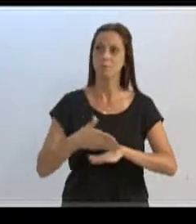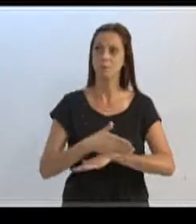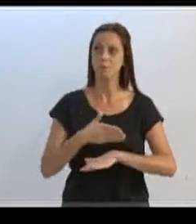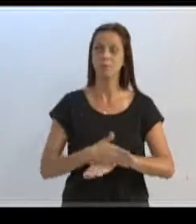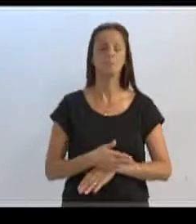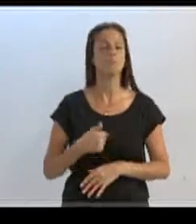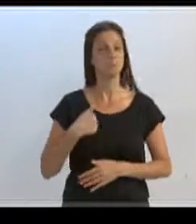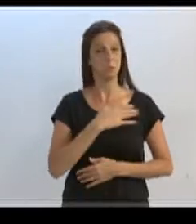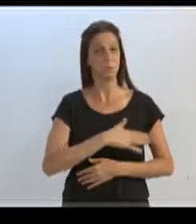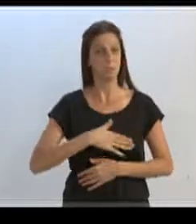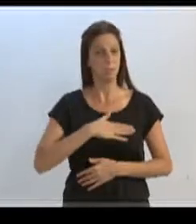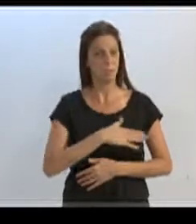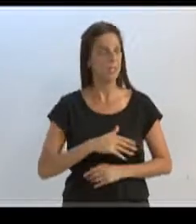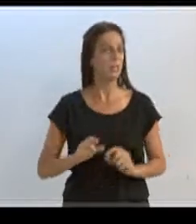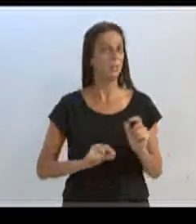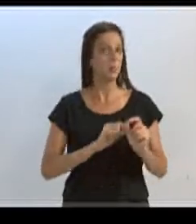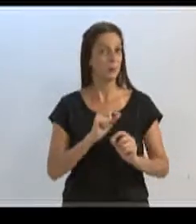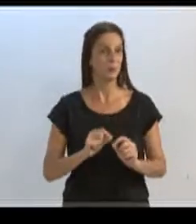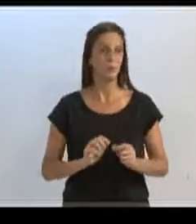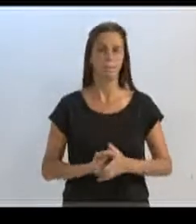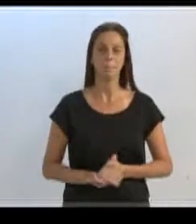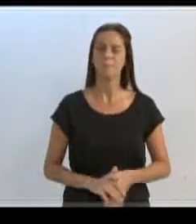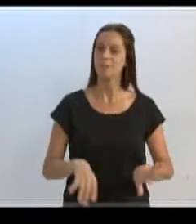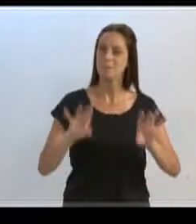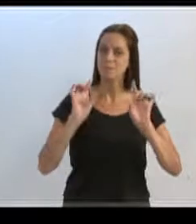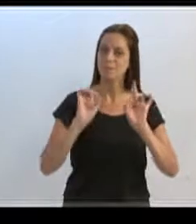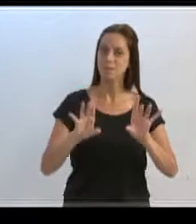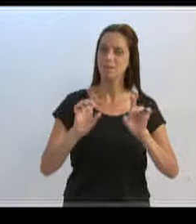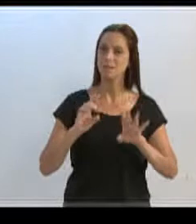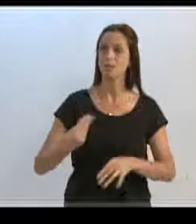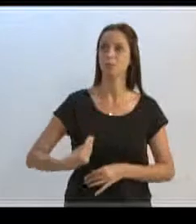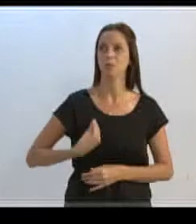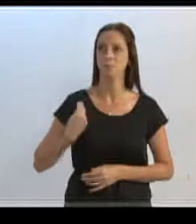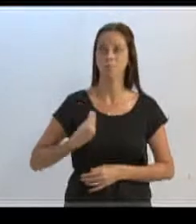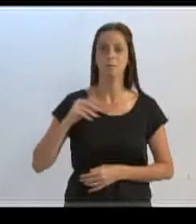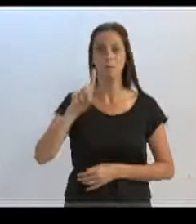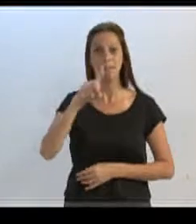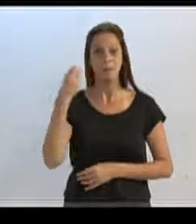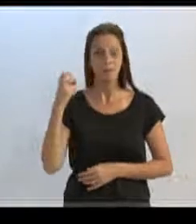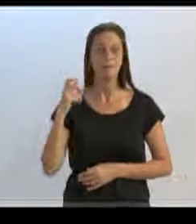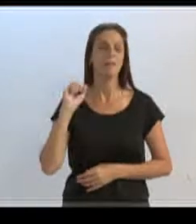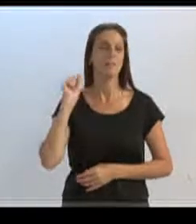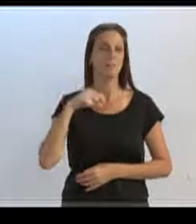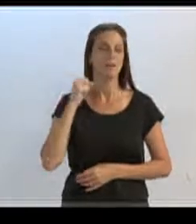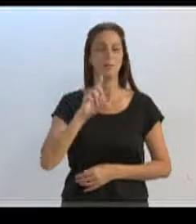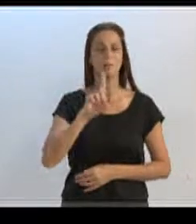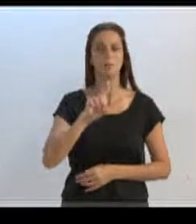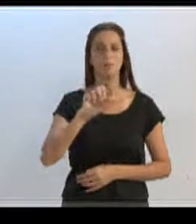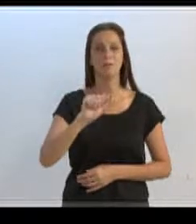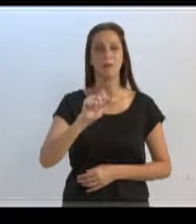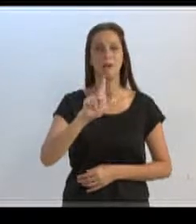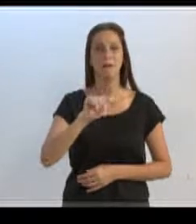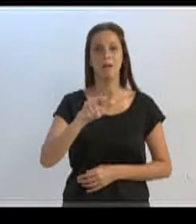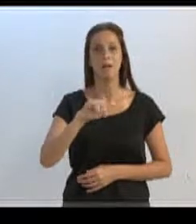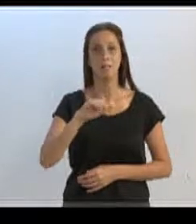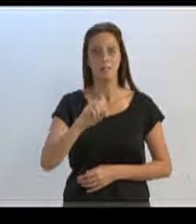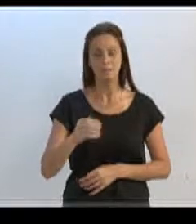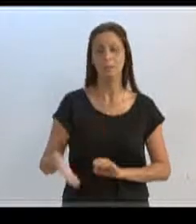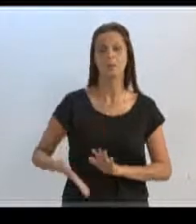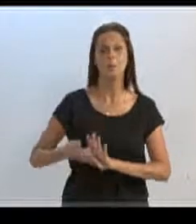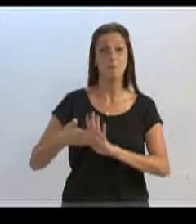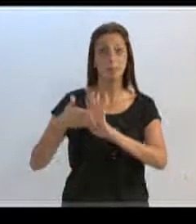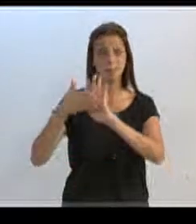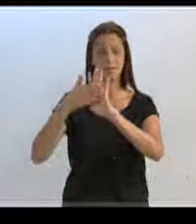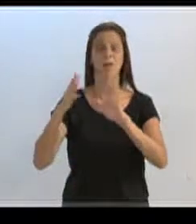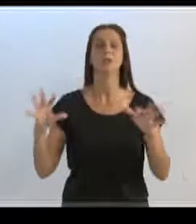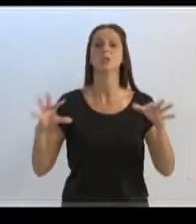E gostaria de destacar especialmente a presença do ex-senador Dalírio Beber, que aí está sendo homenageado,